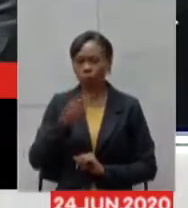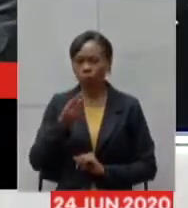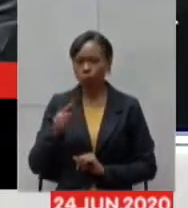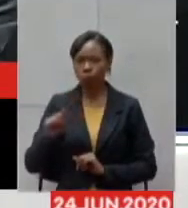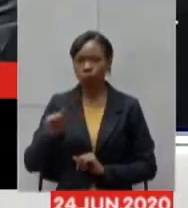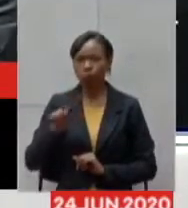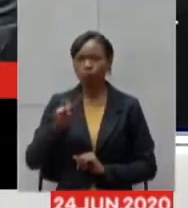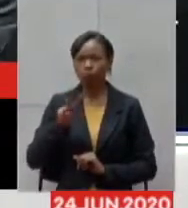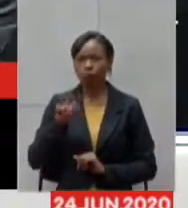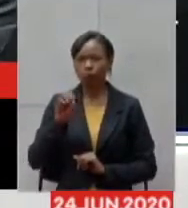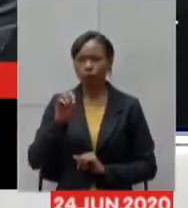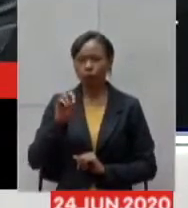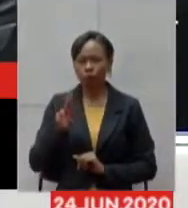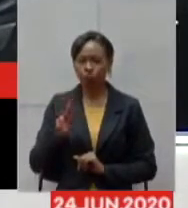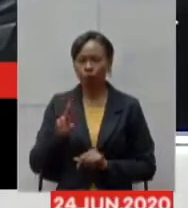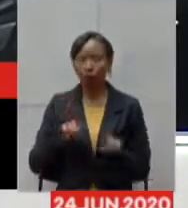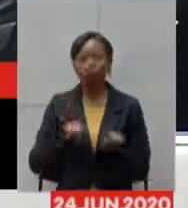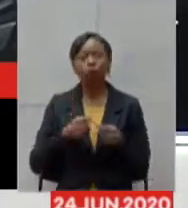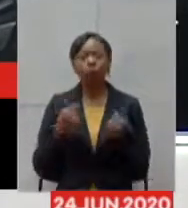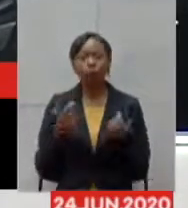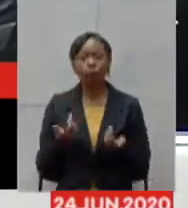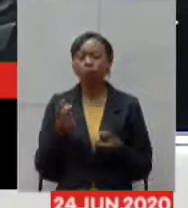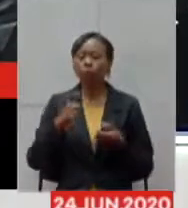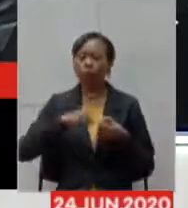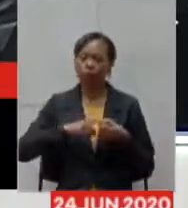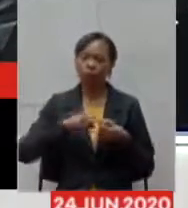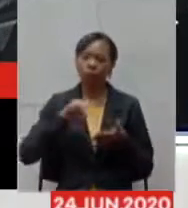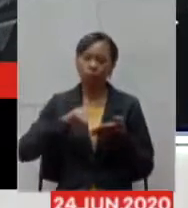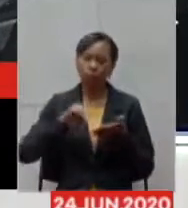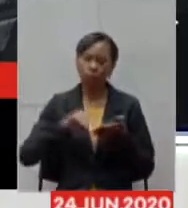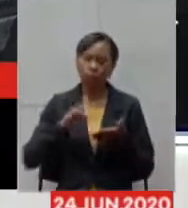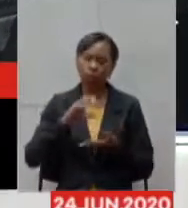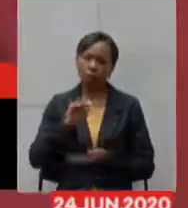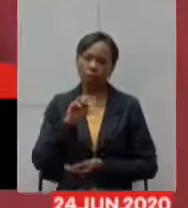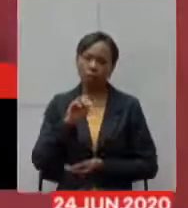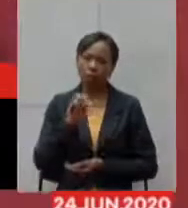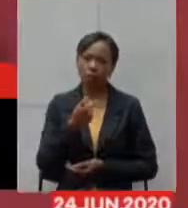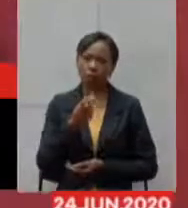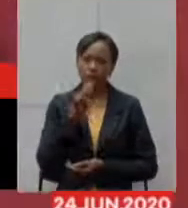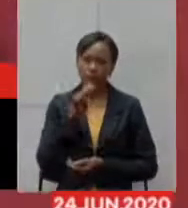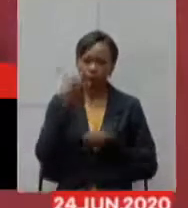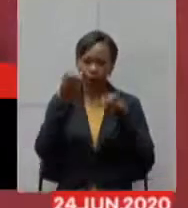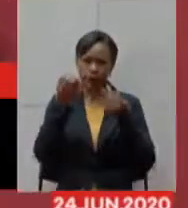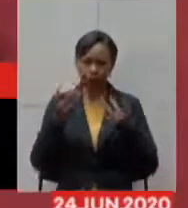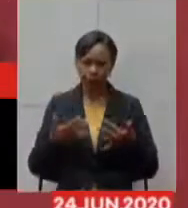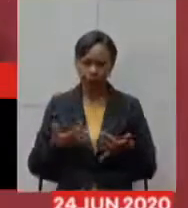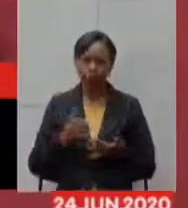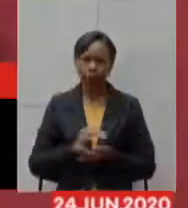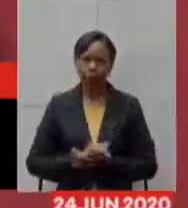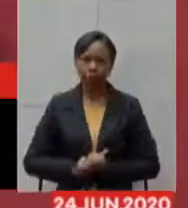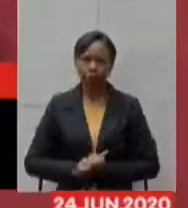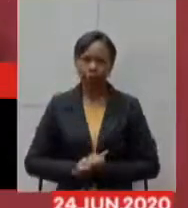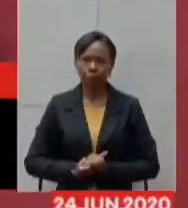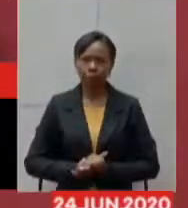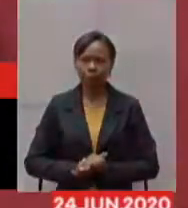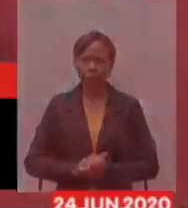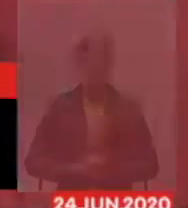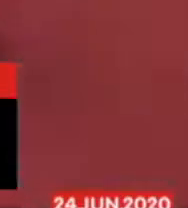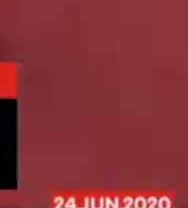e com a palavra o secretário Carlos Eduardo para as suas respostas Obrigado deputado